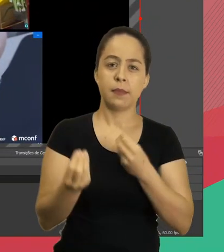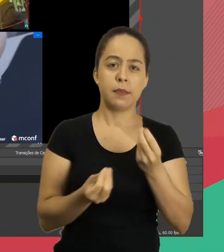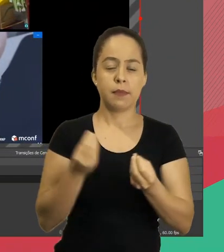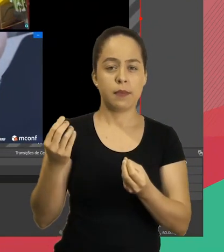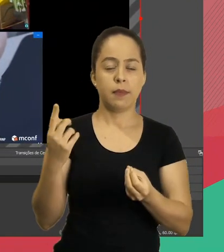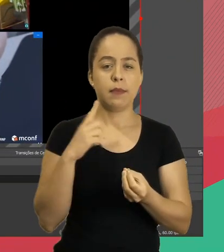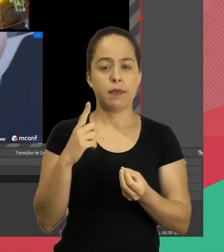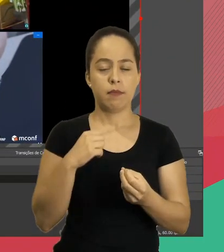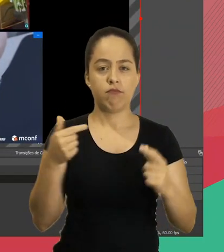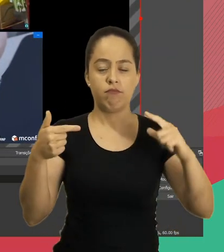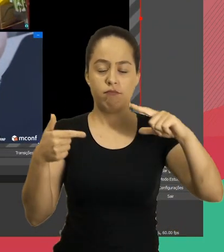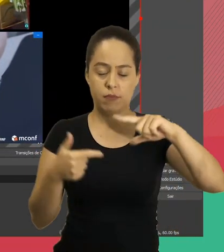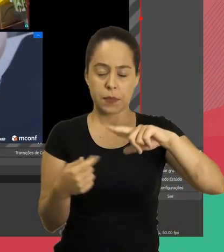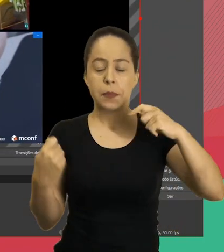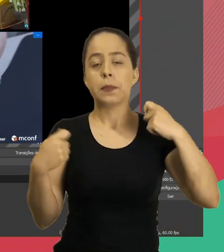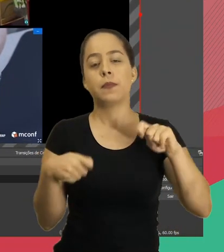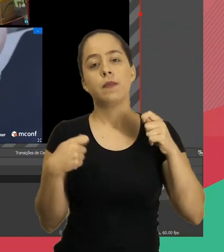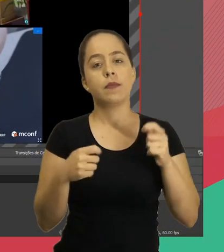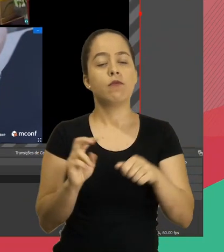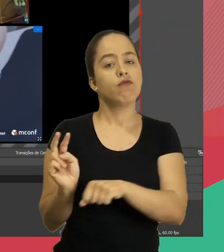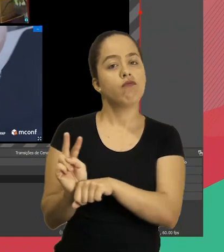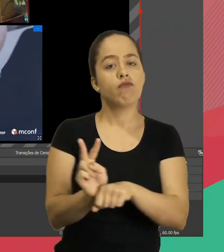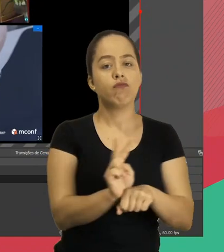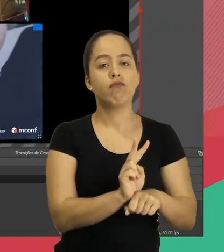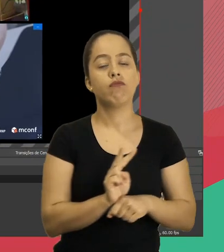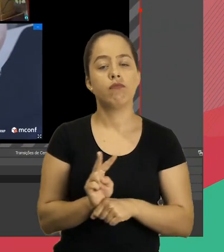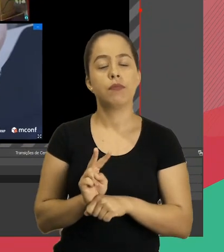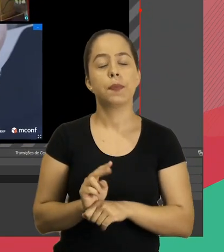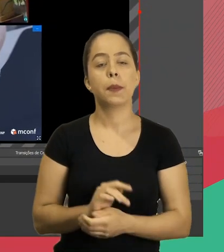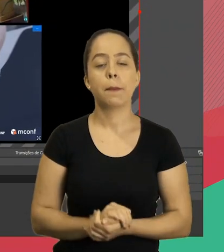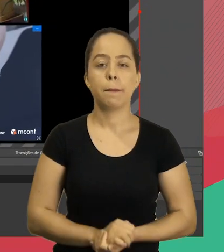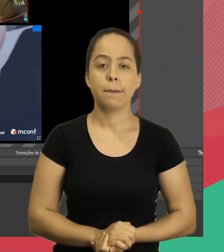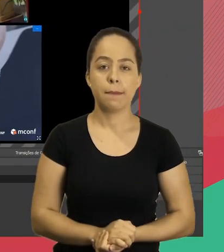Ela ficou aqui ó. você tem que enquadrar manualmente aqui.